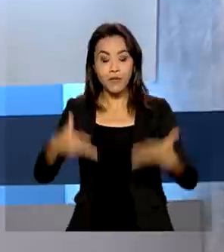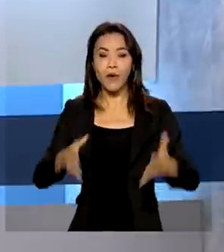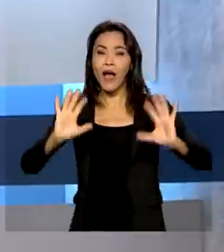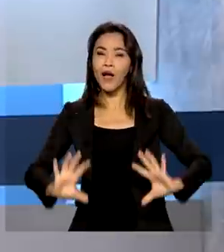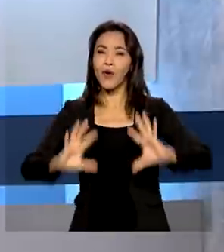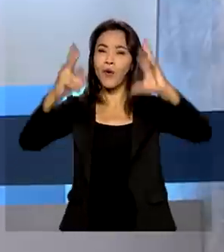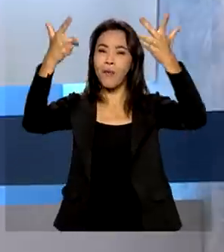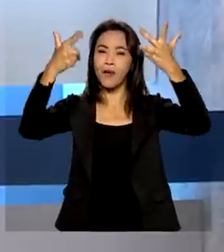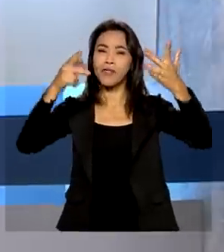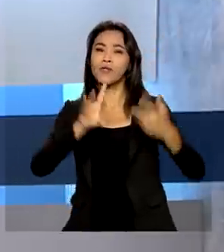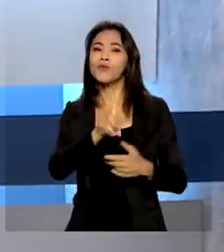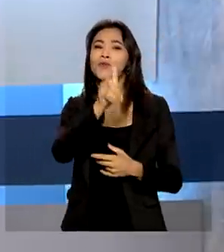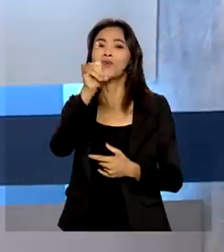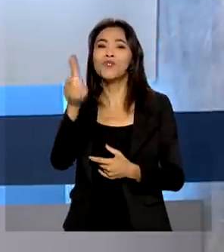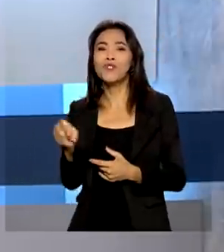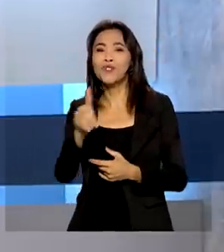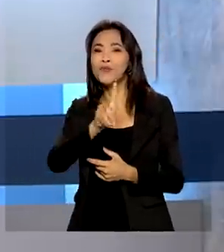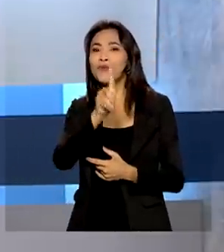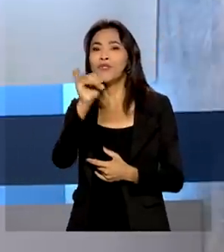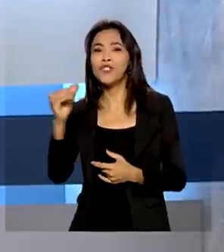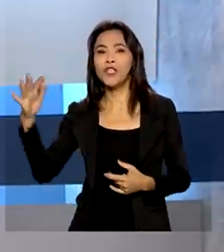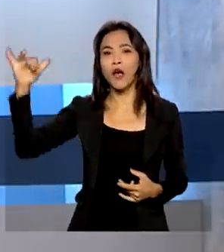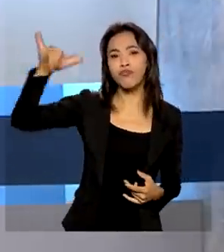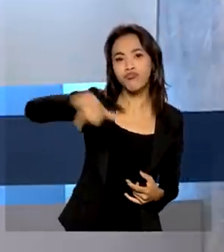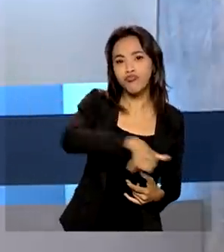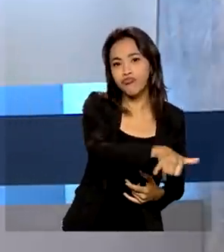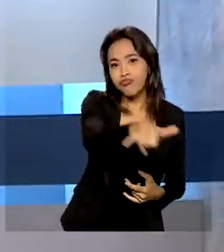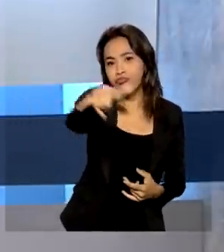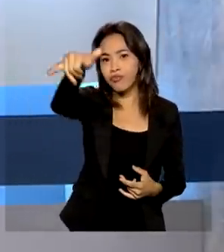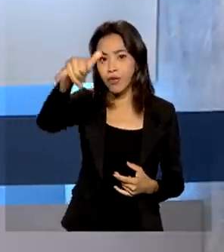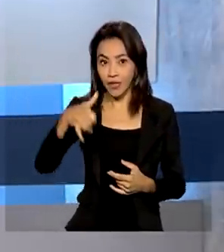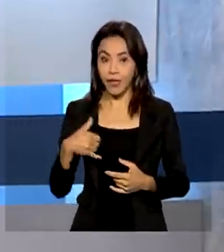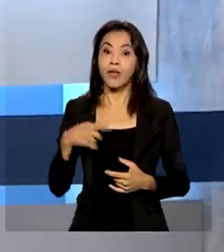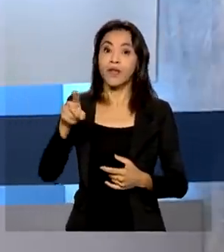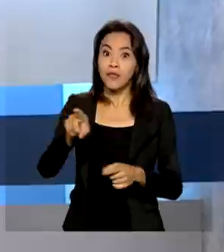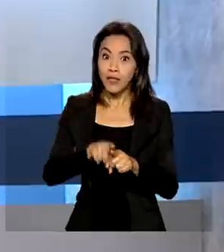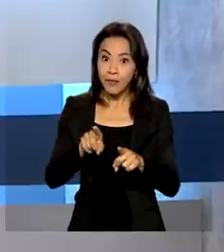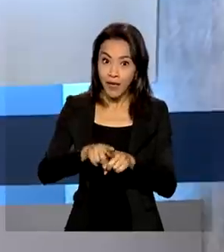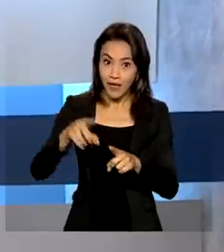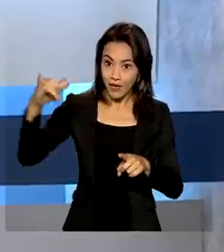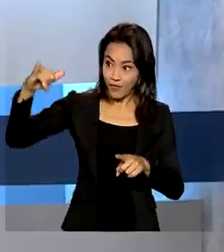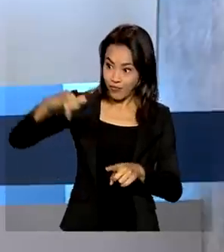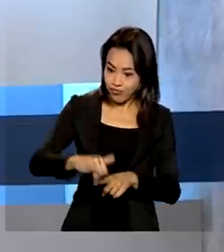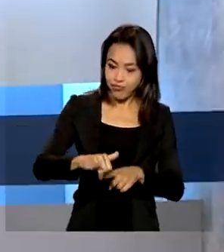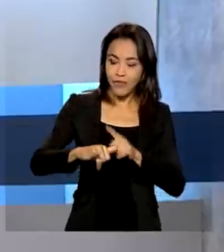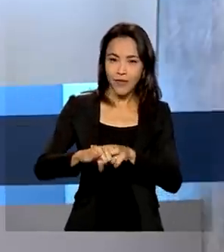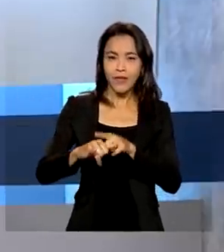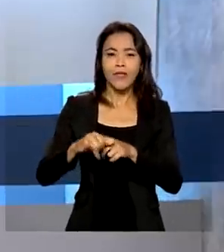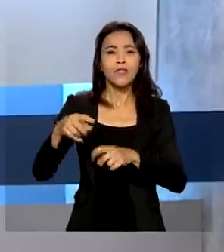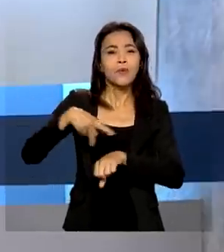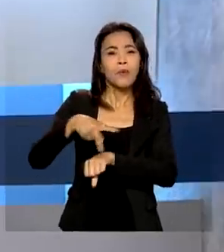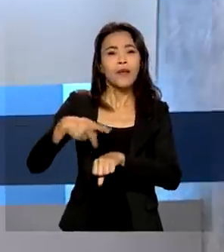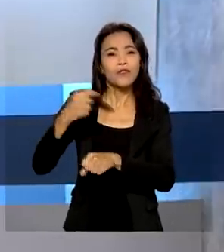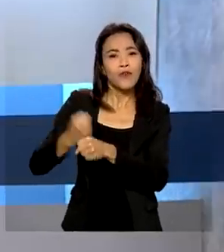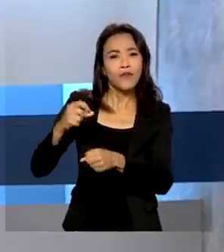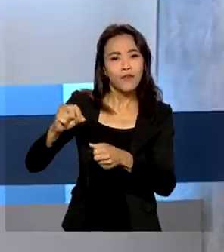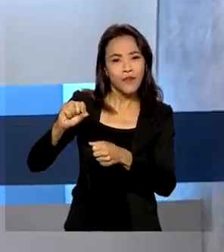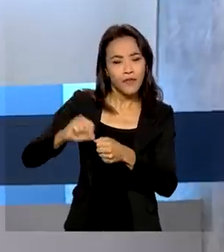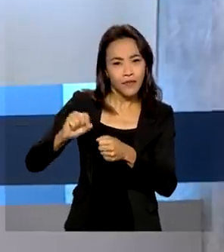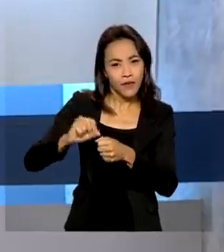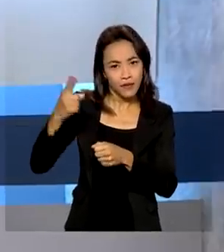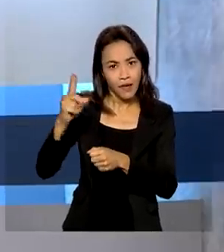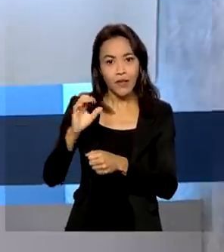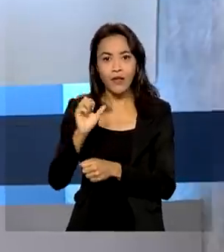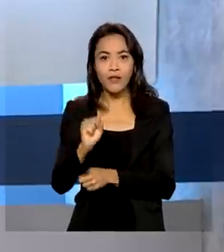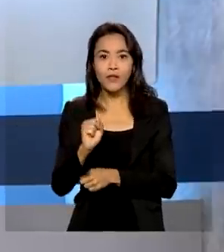Aviação de Caça. A Força Aérea Brasileira homenageou pracinhas e batizou caças suecos que vão reforçar o sistema de defesa do